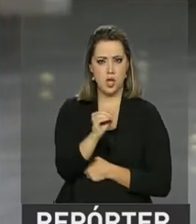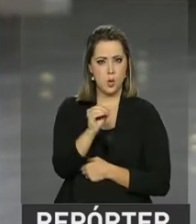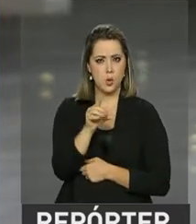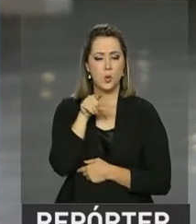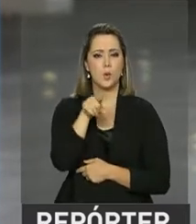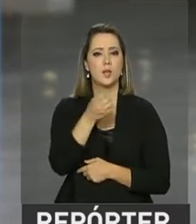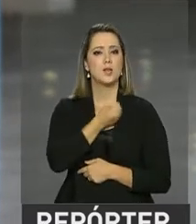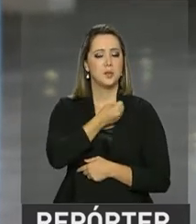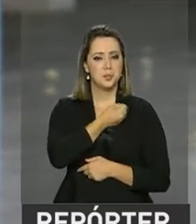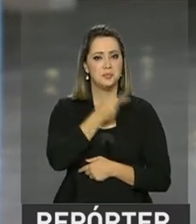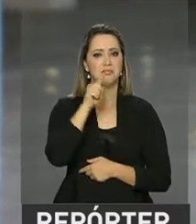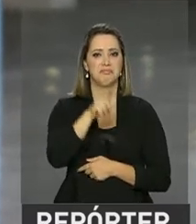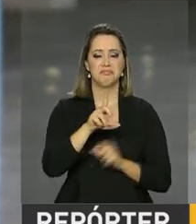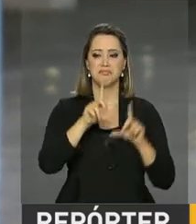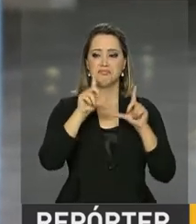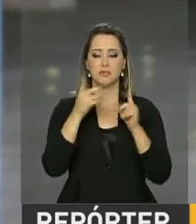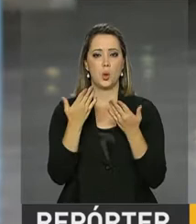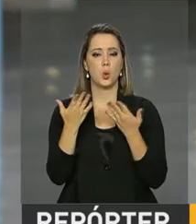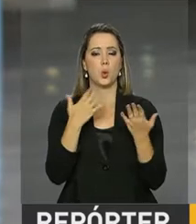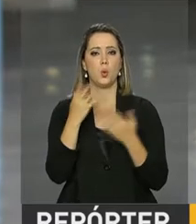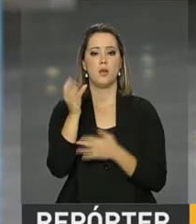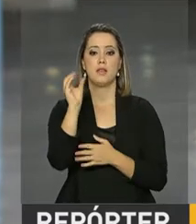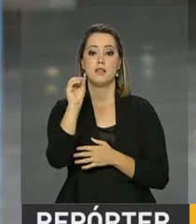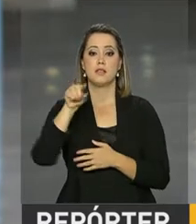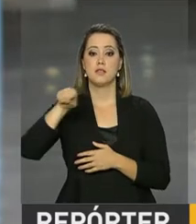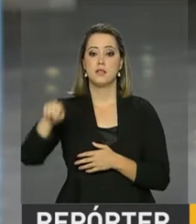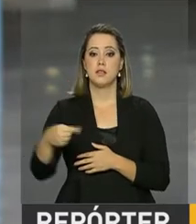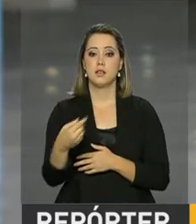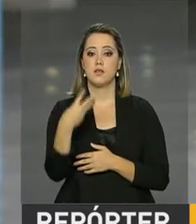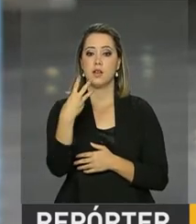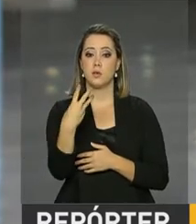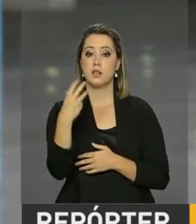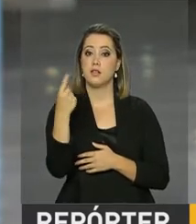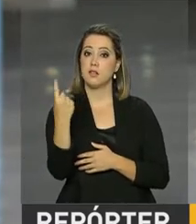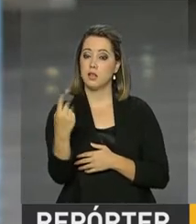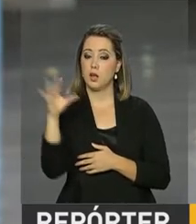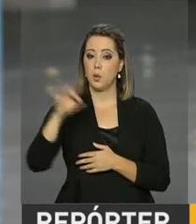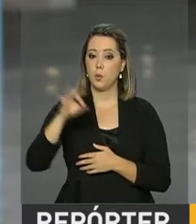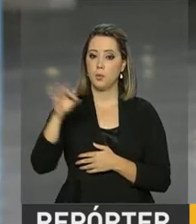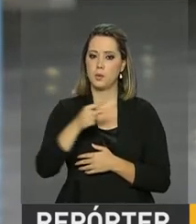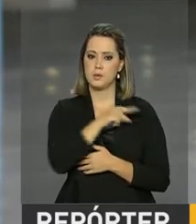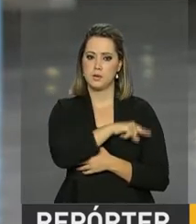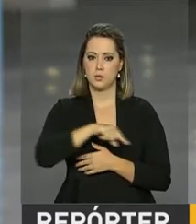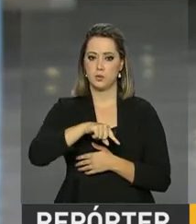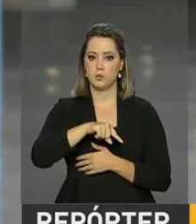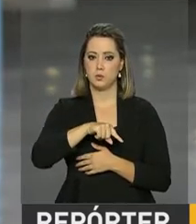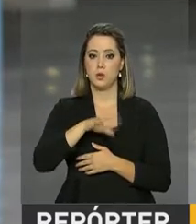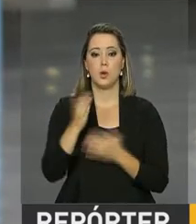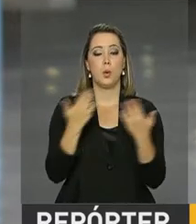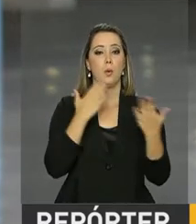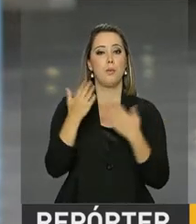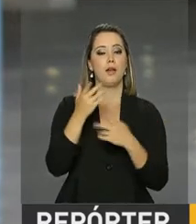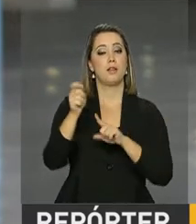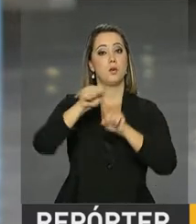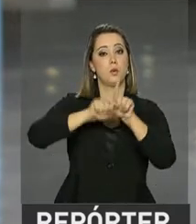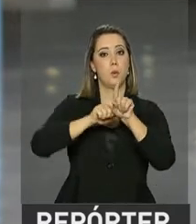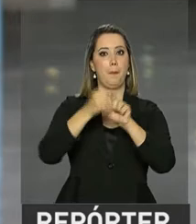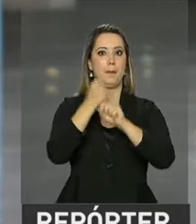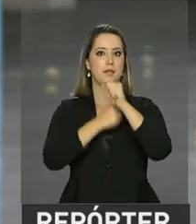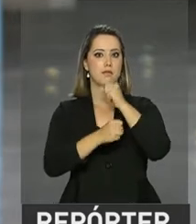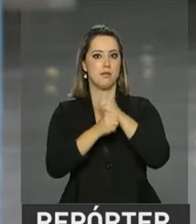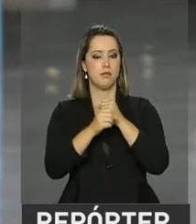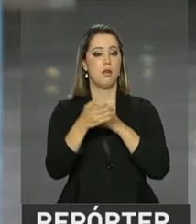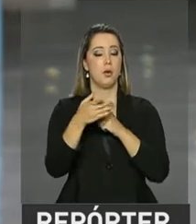indicador, segundo o IBGE, ficou então em 0,31% na comparação com o mês anterior, o mês de abril.